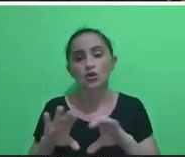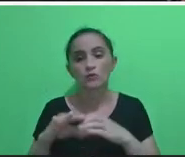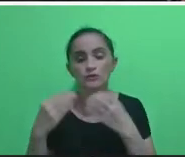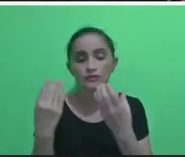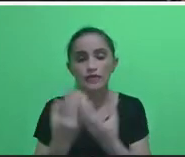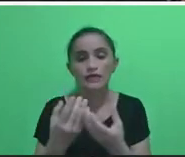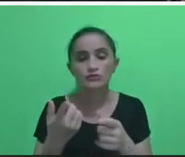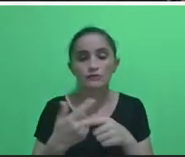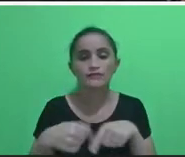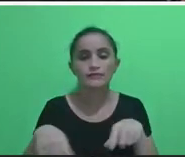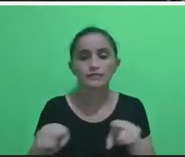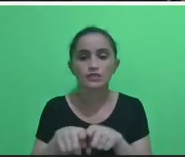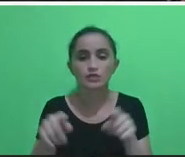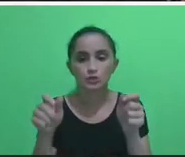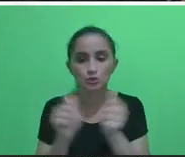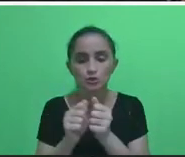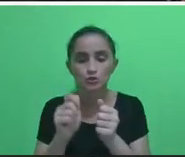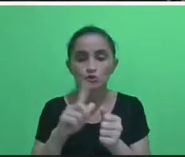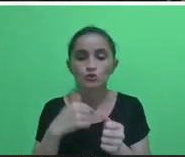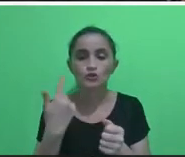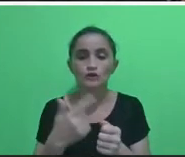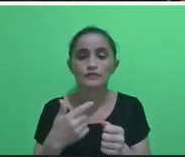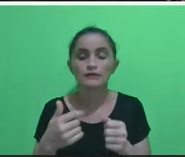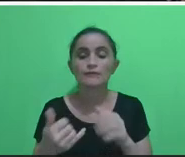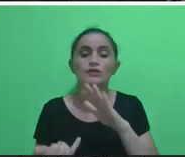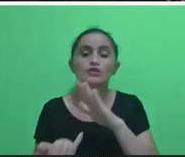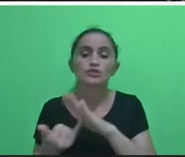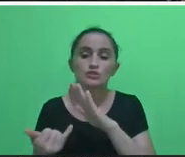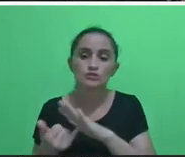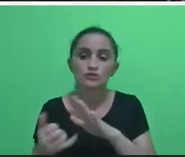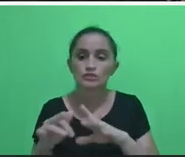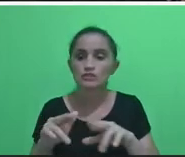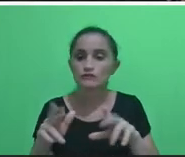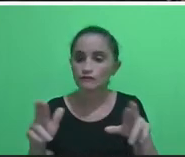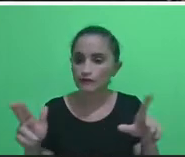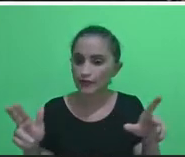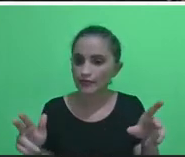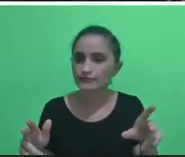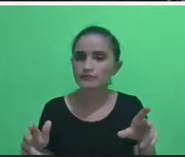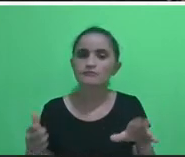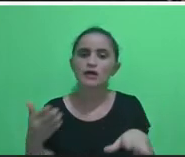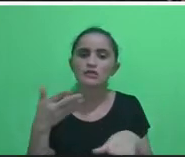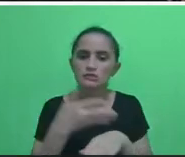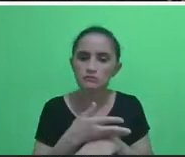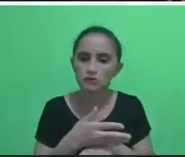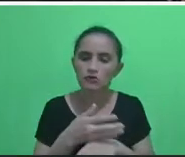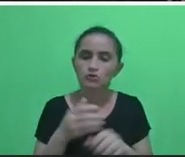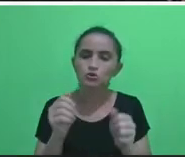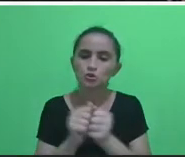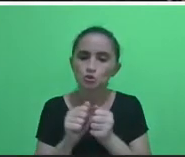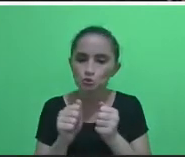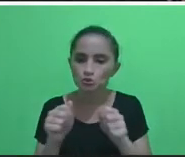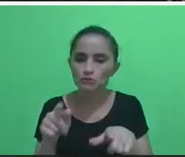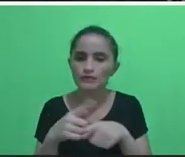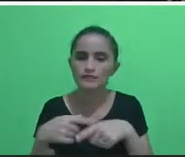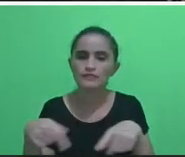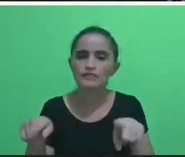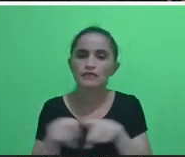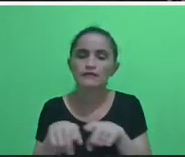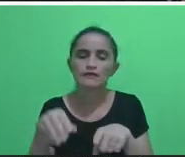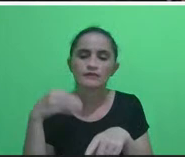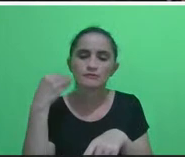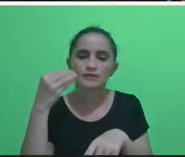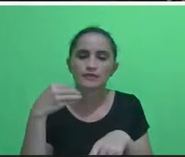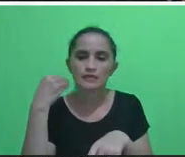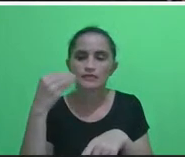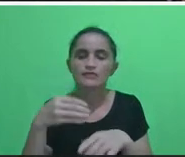as instituições, também não previstas, foi outra experiência muito relevante, as experiências de metodologias dinâmicas também,